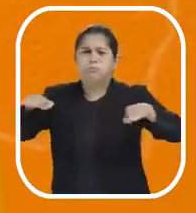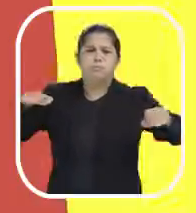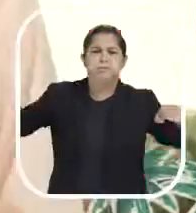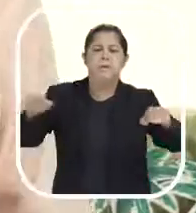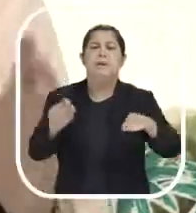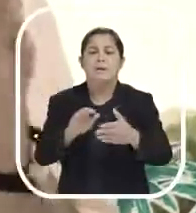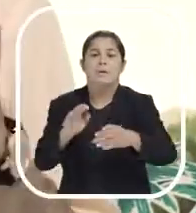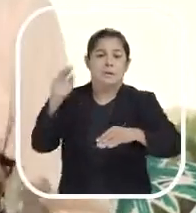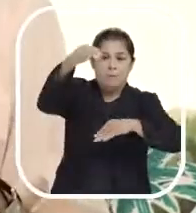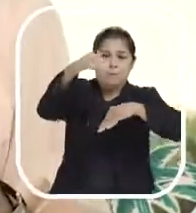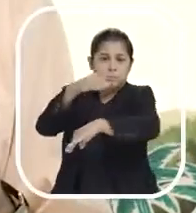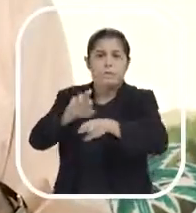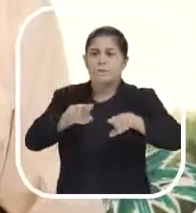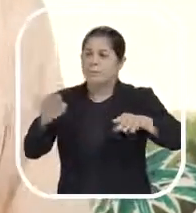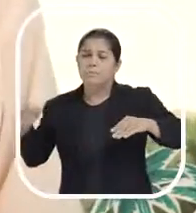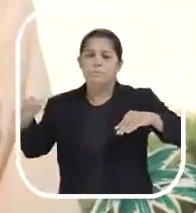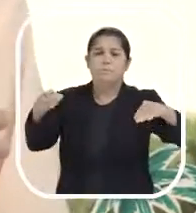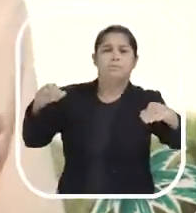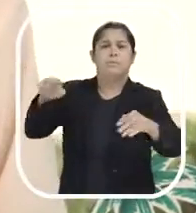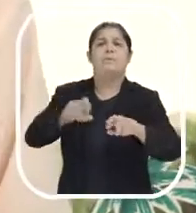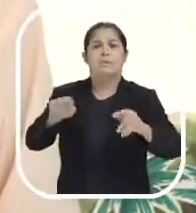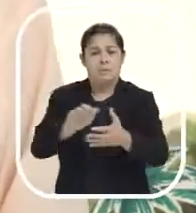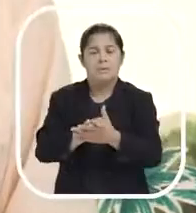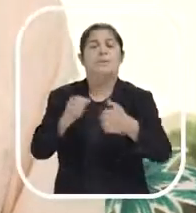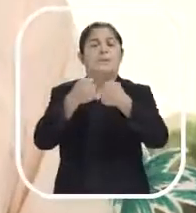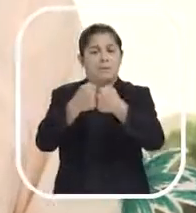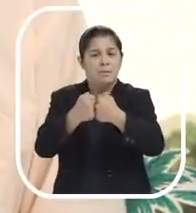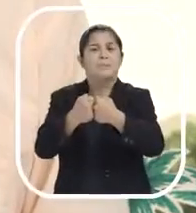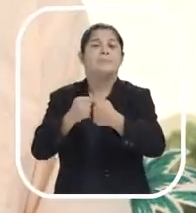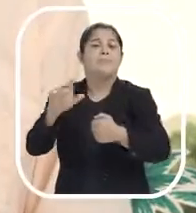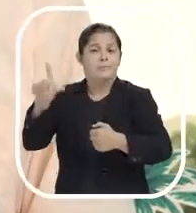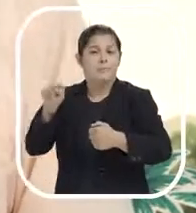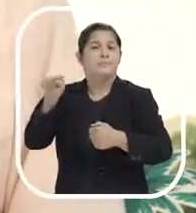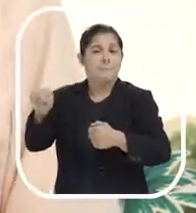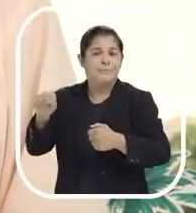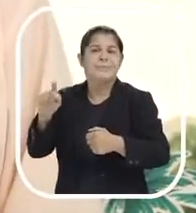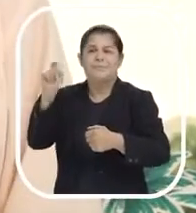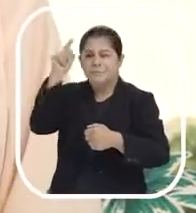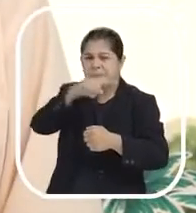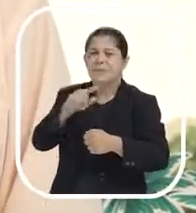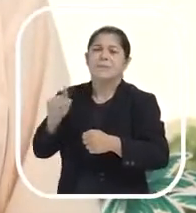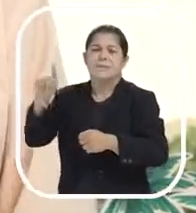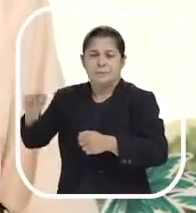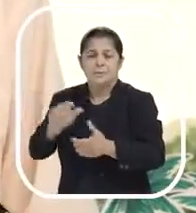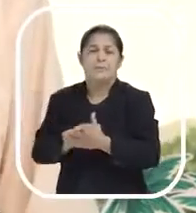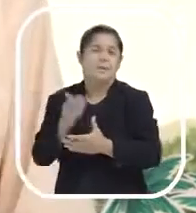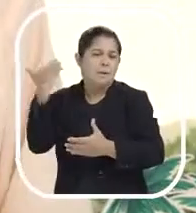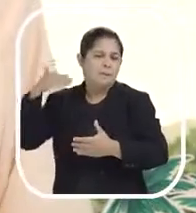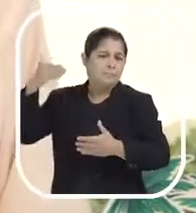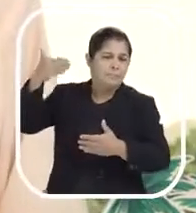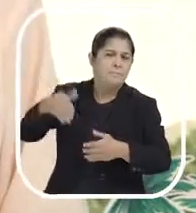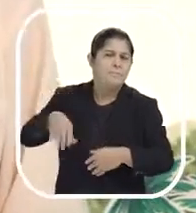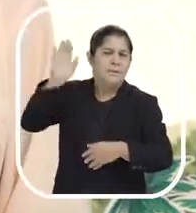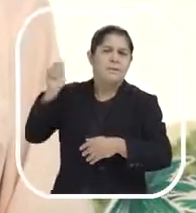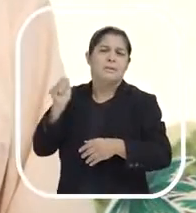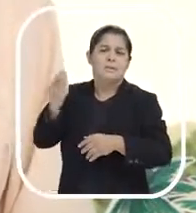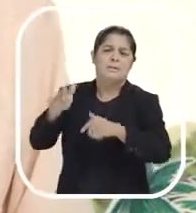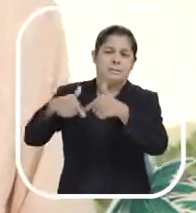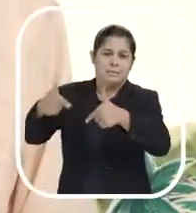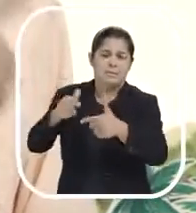acessos. Também no transporte público, a gestão de Cartacho fez muito menos que as gestões anteriores. Hoje, dos